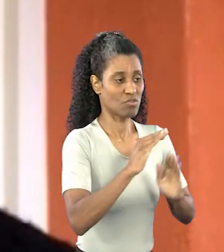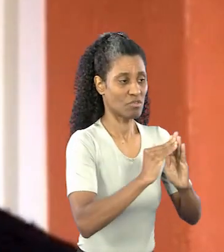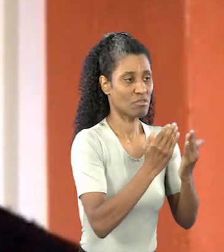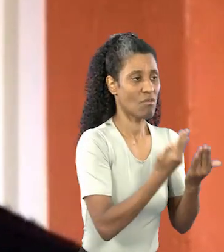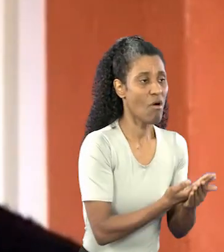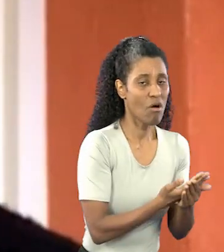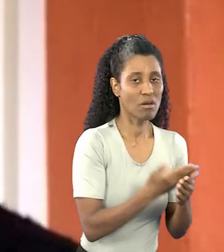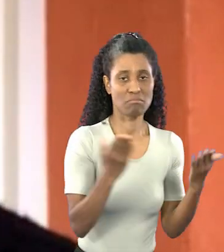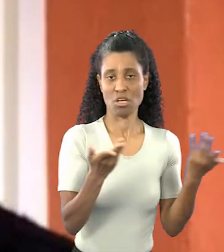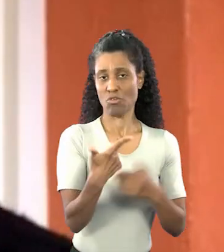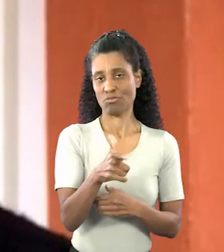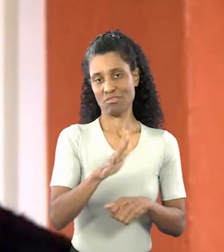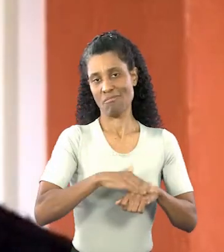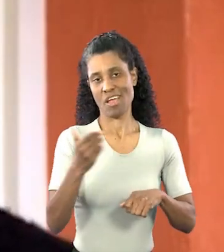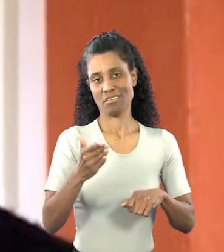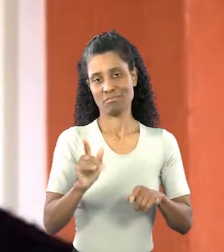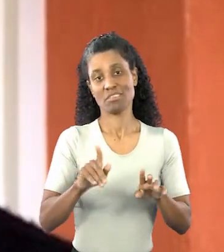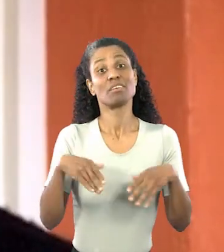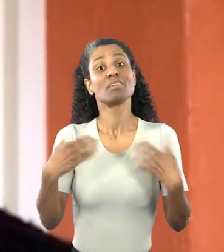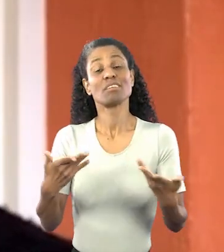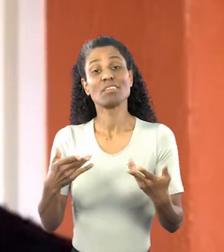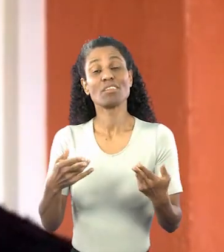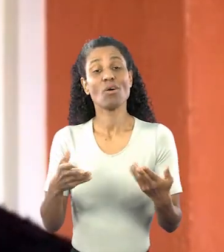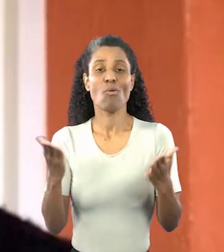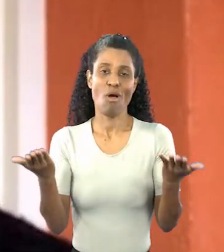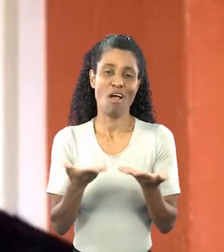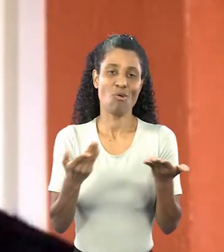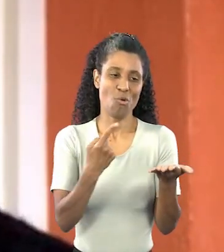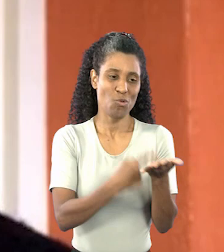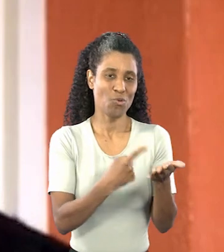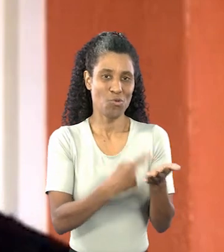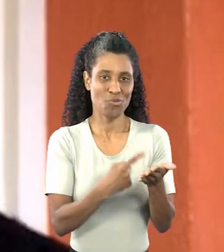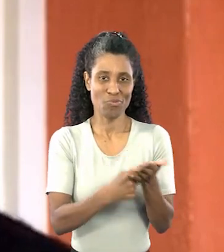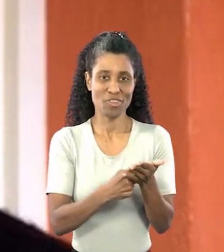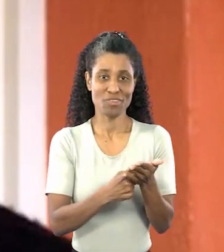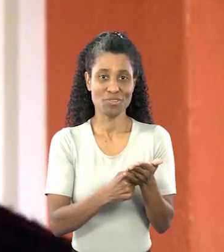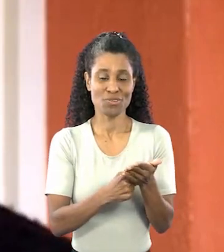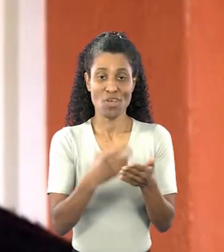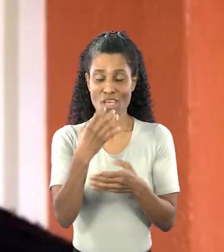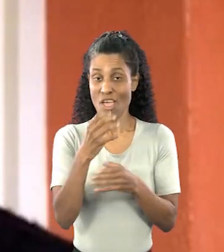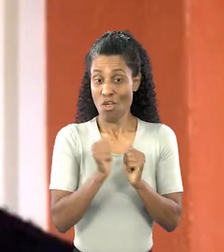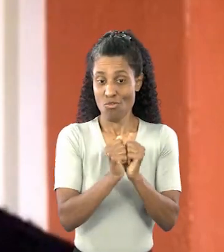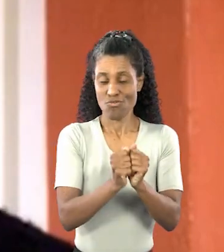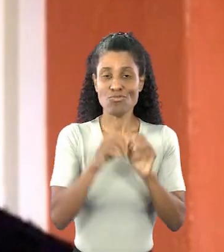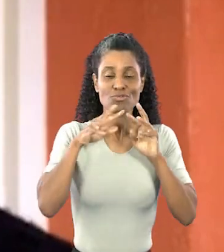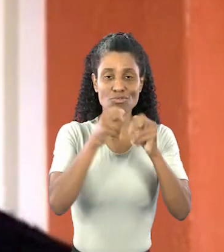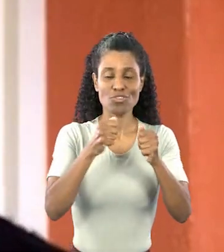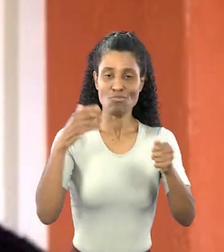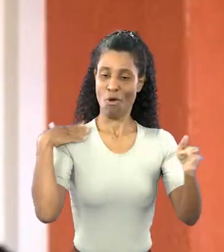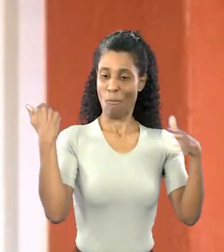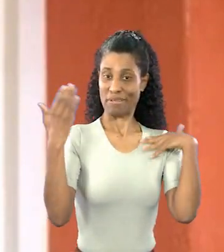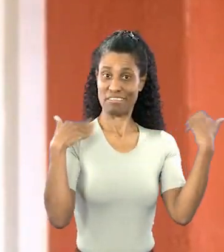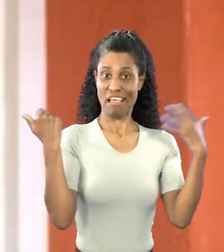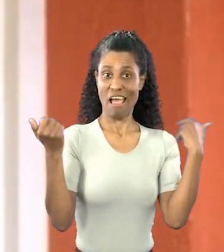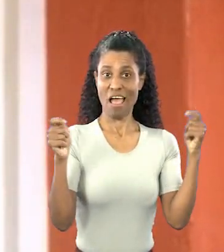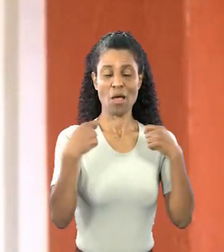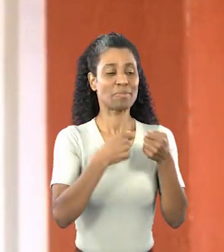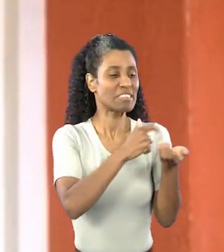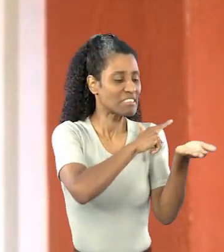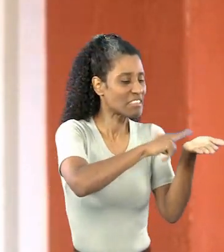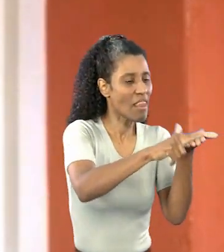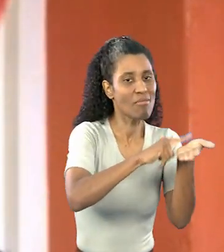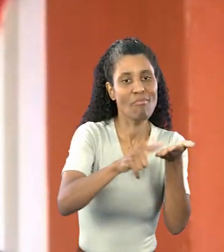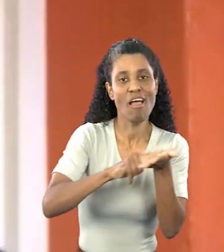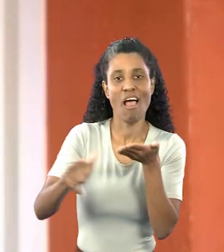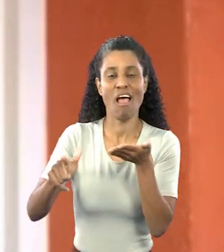escola. Ele tem, então, para levar o seu pet a dar uma volta na quadra, a passear, a fazer necessidades de